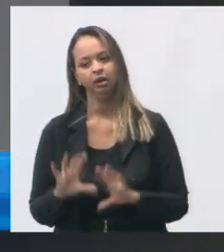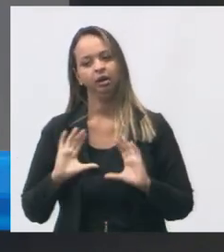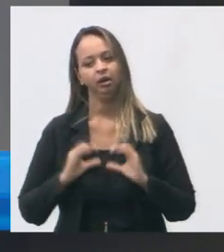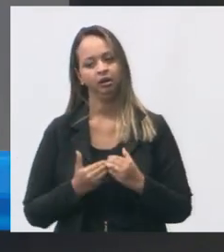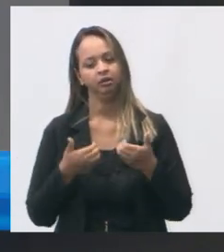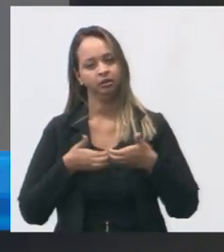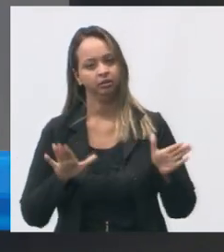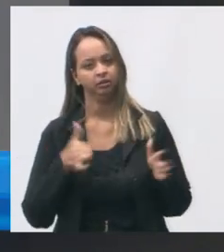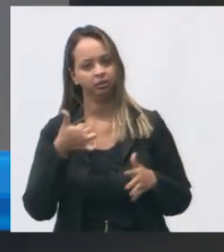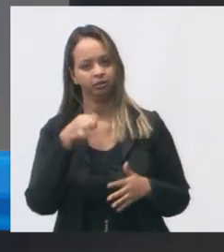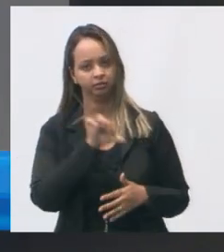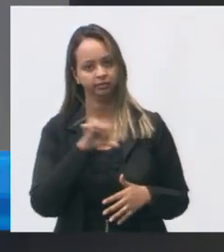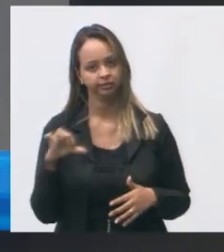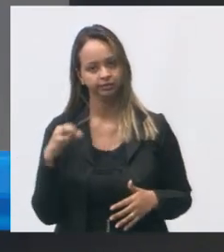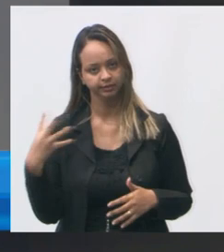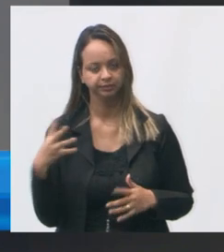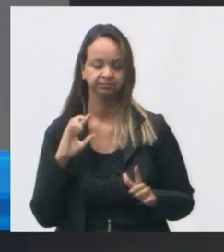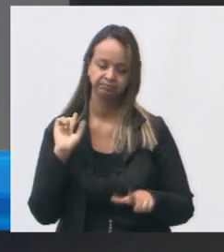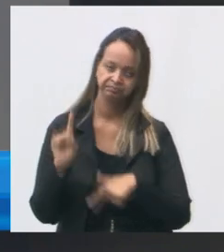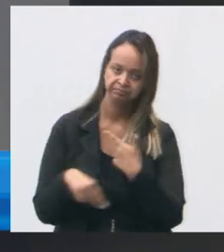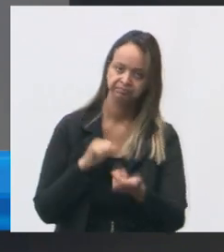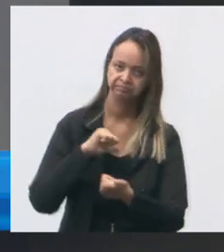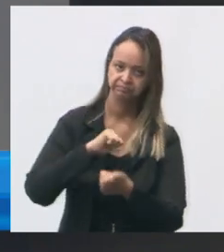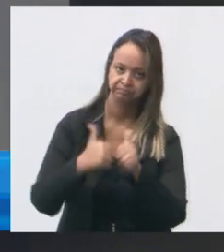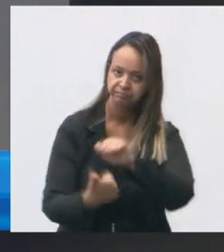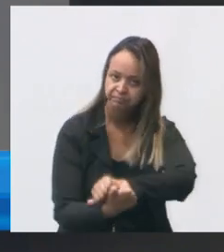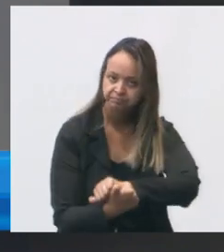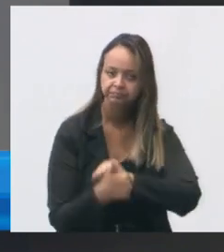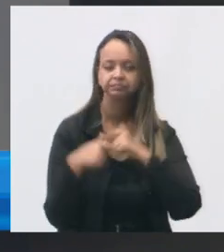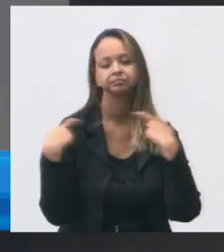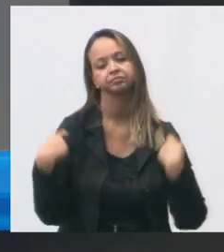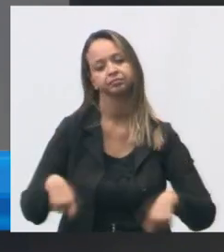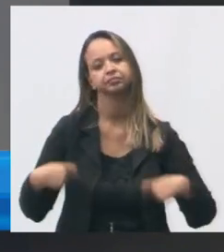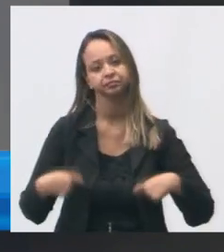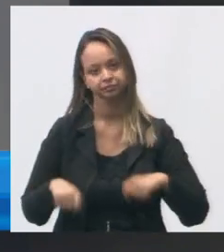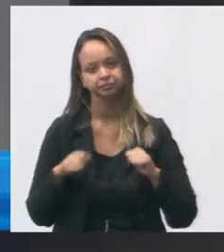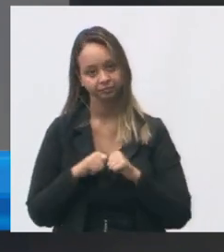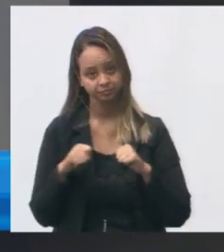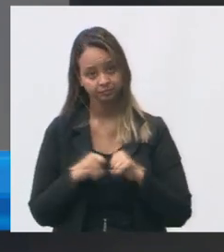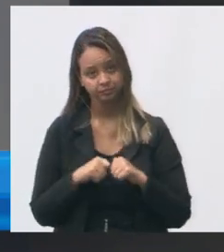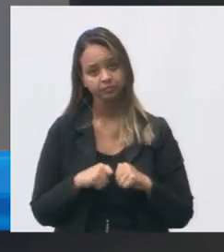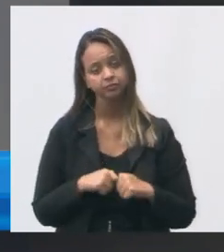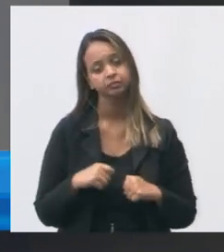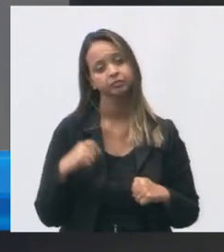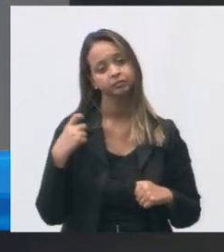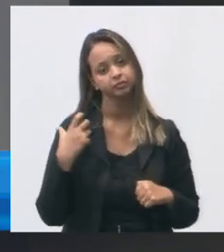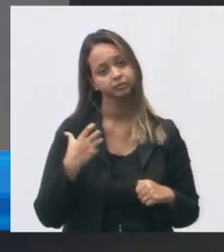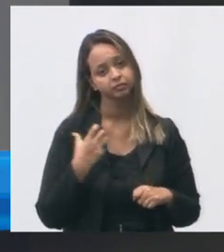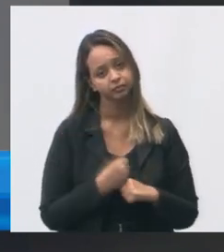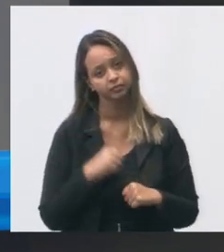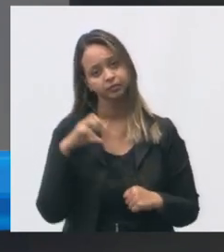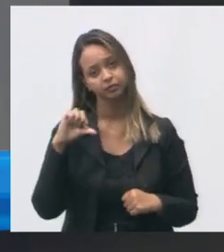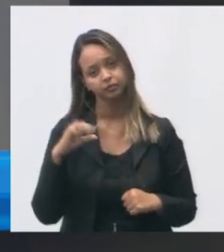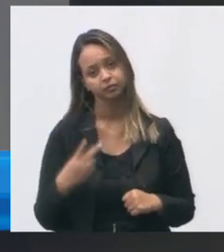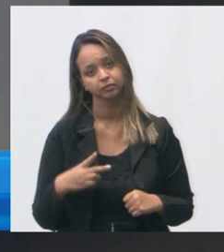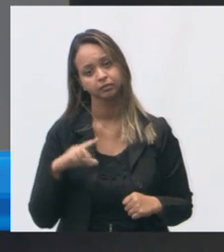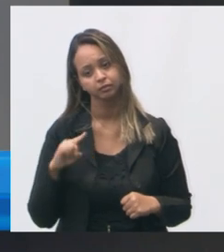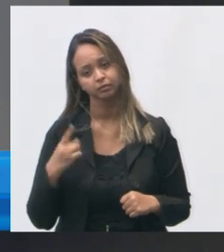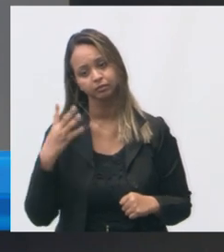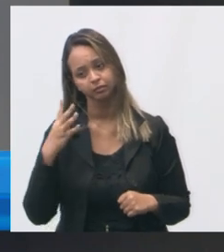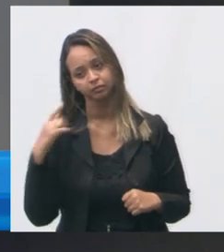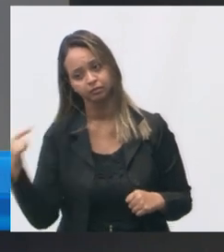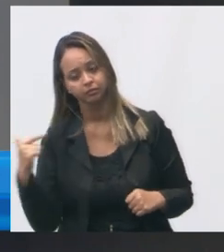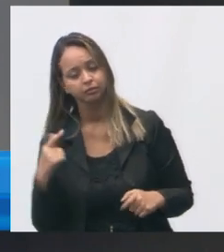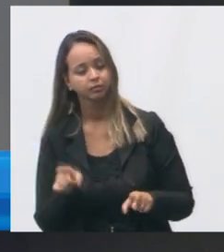1994 e foi sendo adaptado e ampliado conforme necessidades nota 942 não possui equipe de saúde da